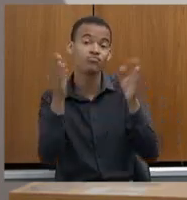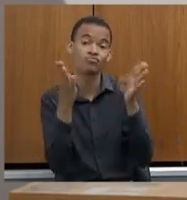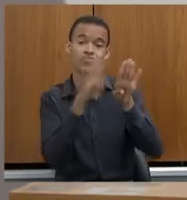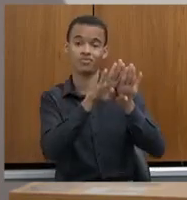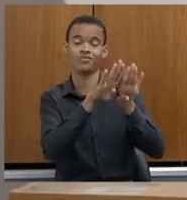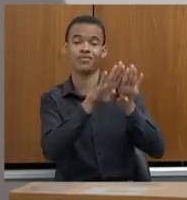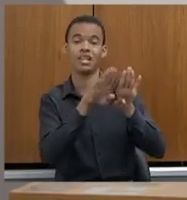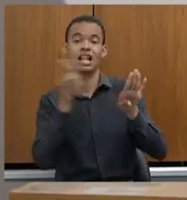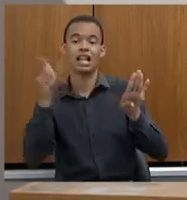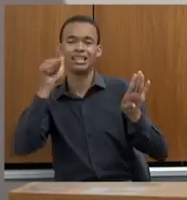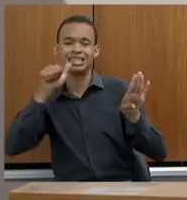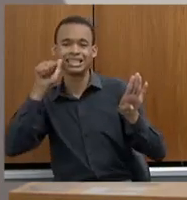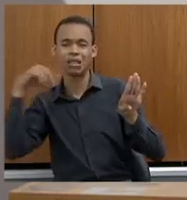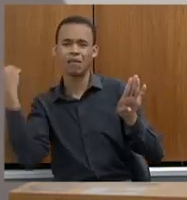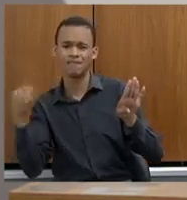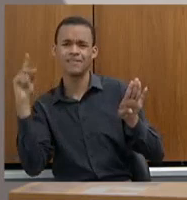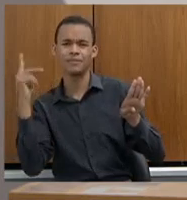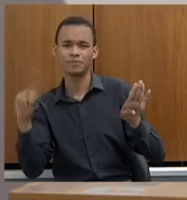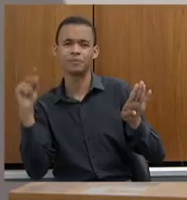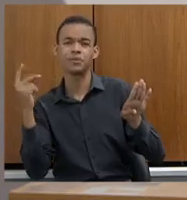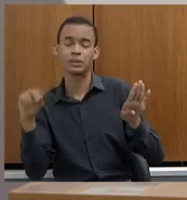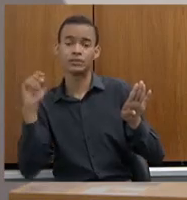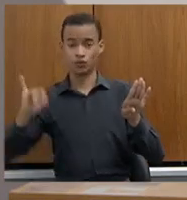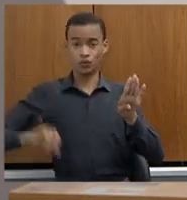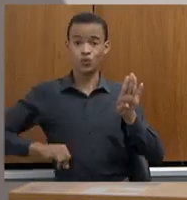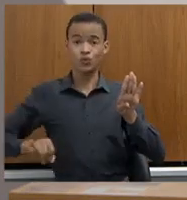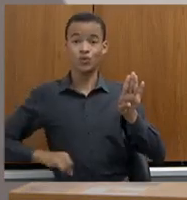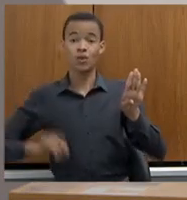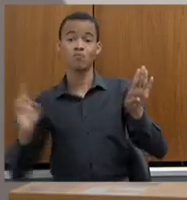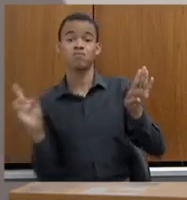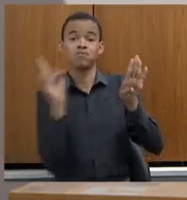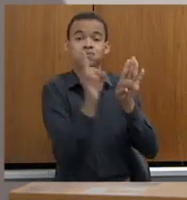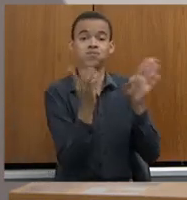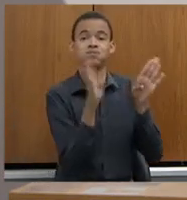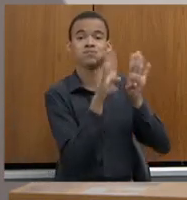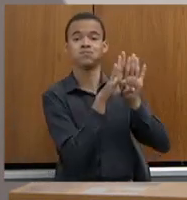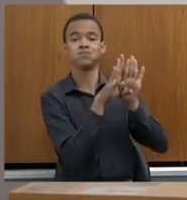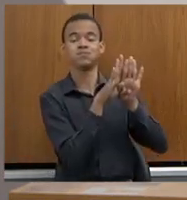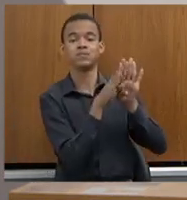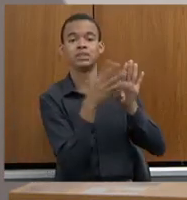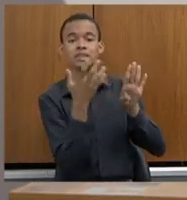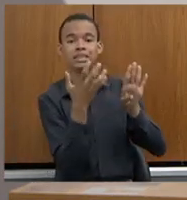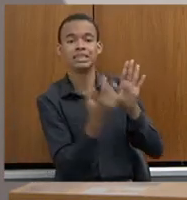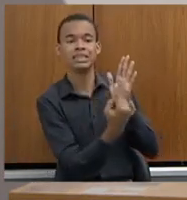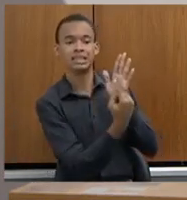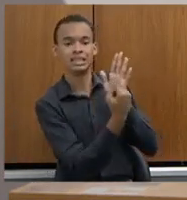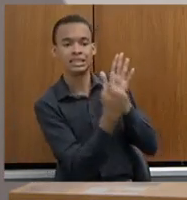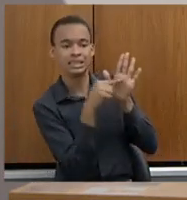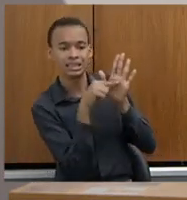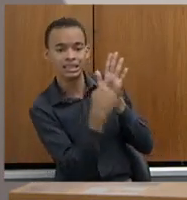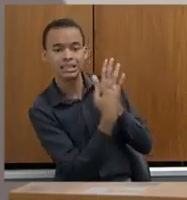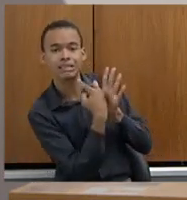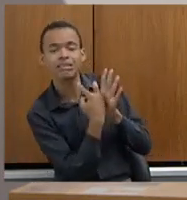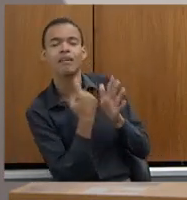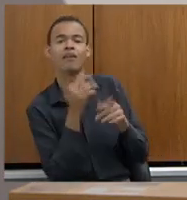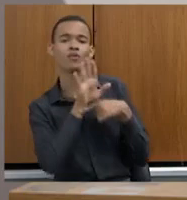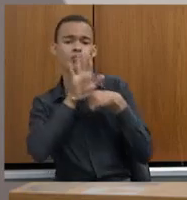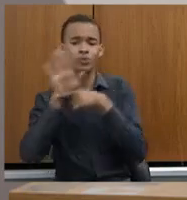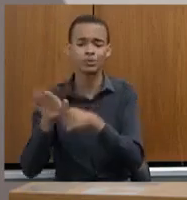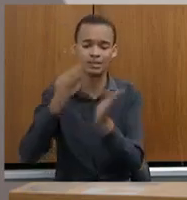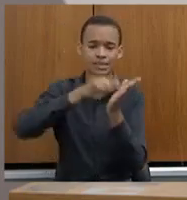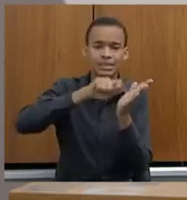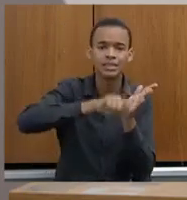um delegado ou uma delegada, um investigador, uma investigadora, quer que o perito, médico legal, o escrivão, anote